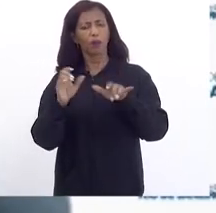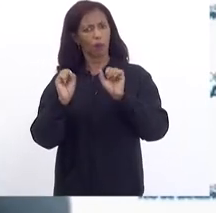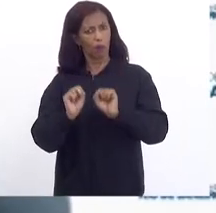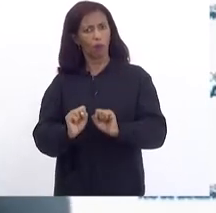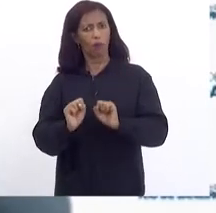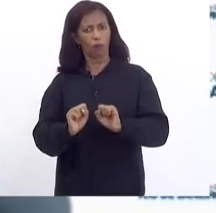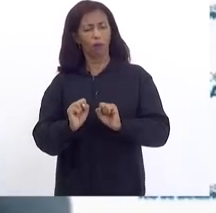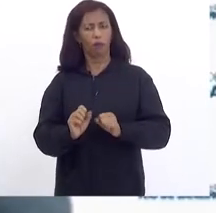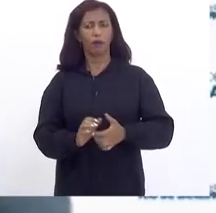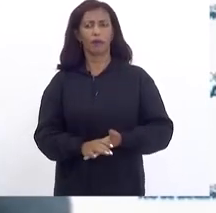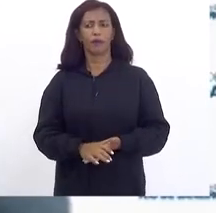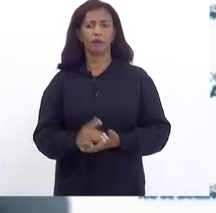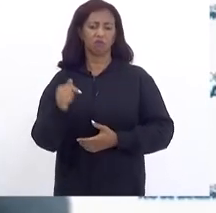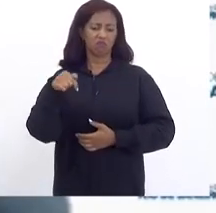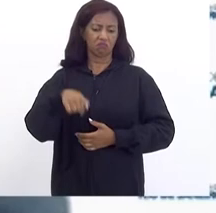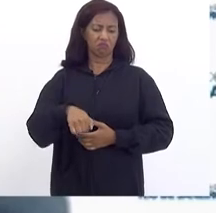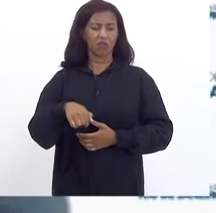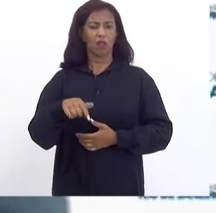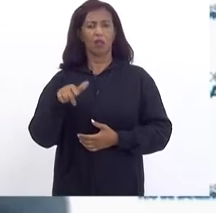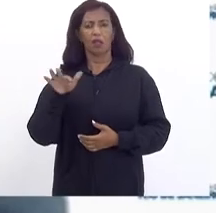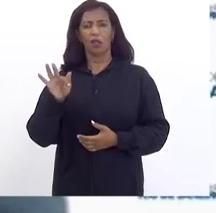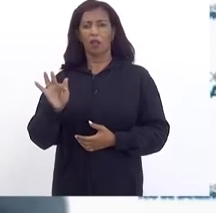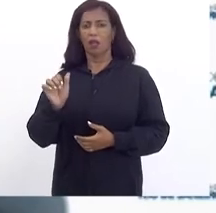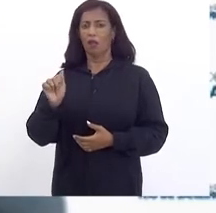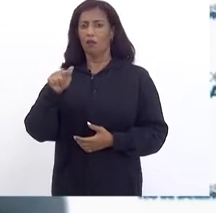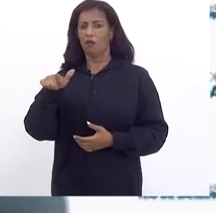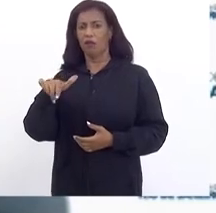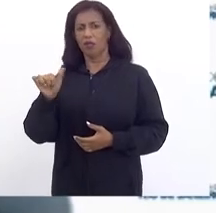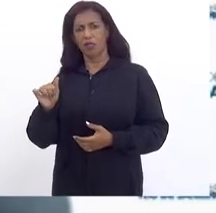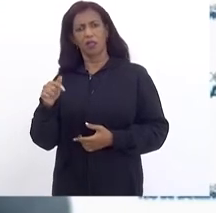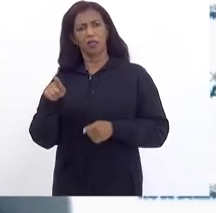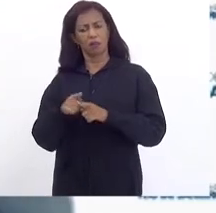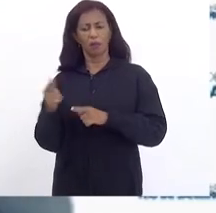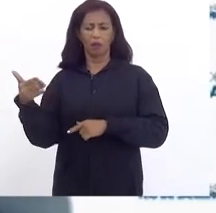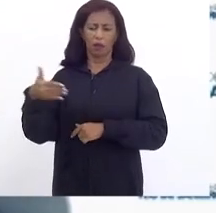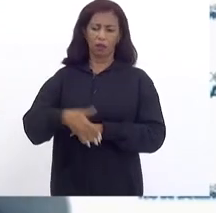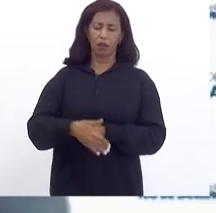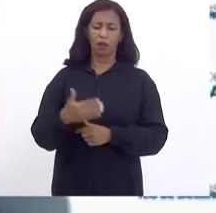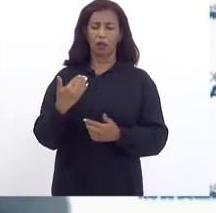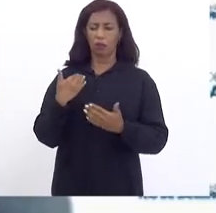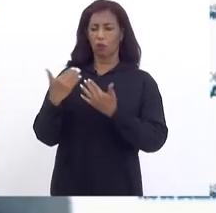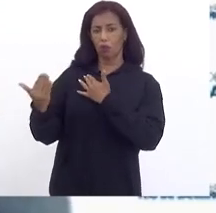ser Aqui no âmbito Da fazenda Uma conversa E a gente pode